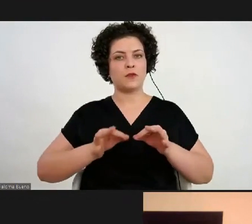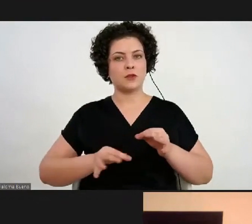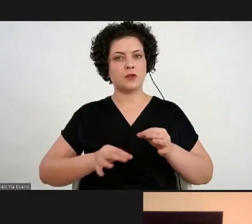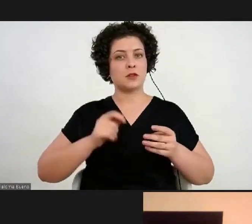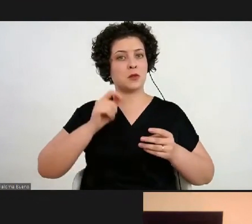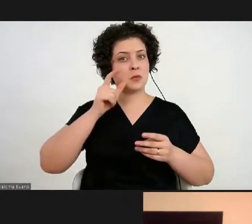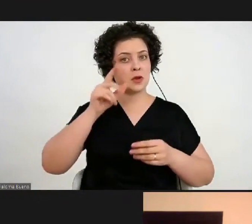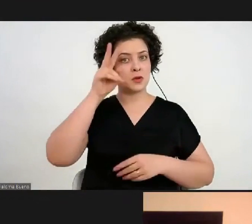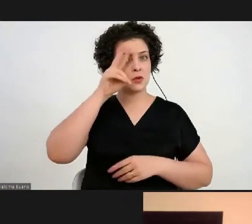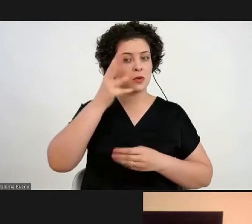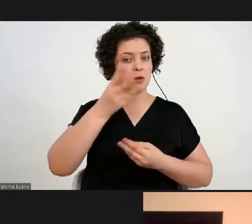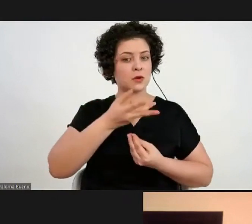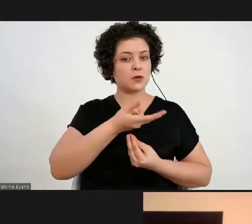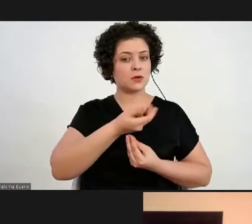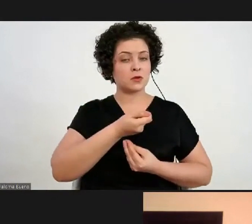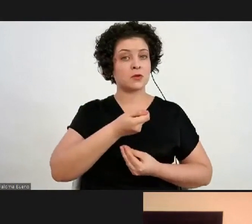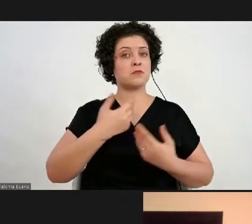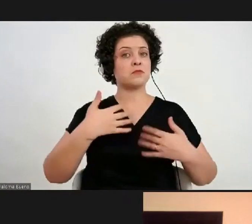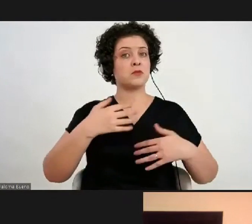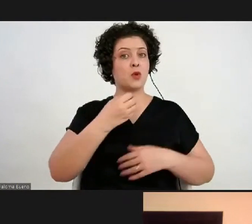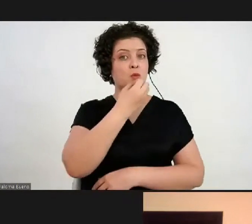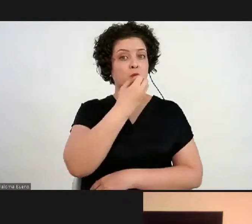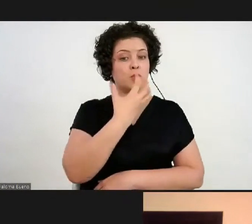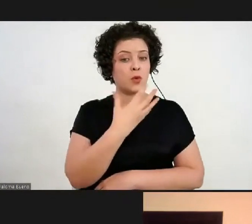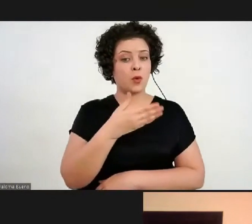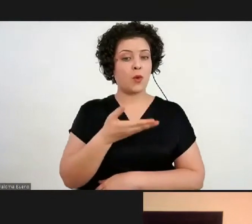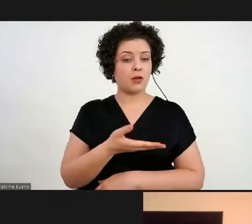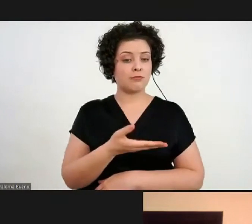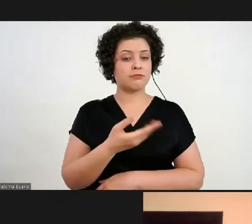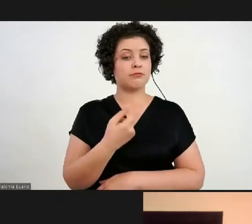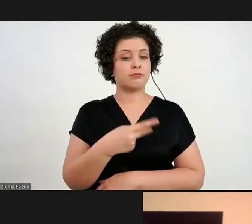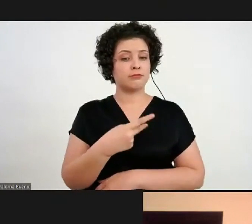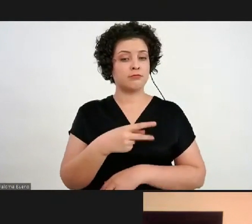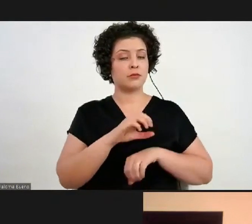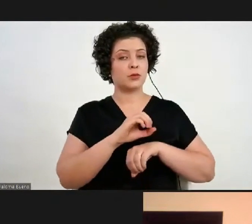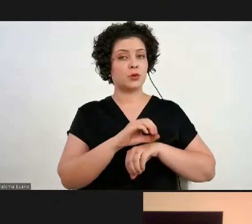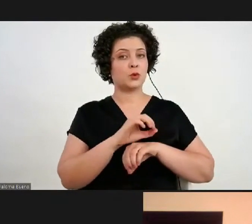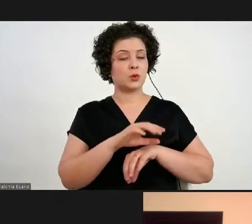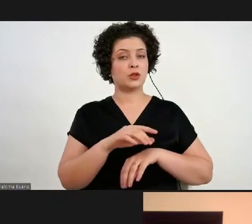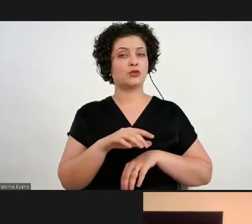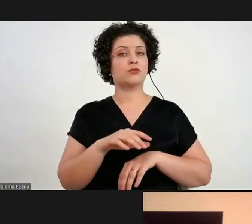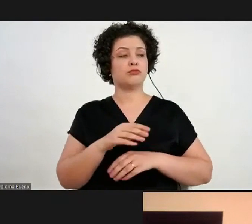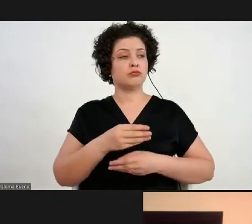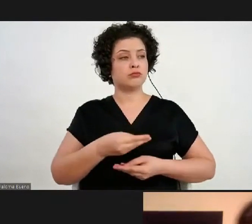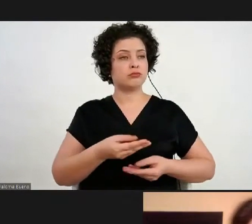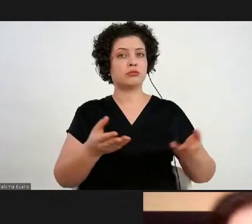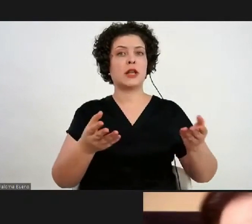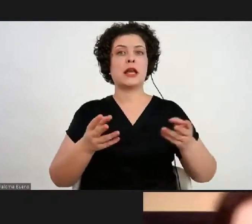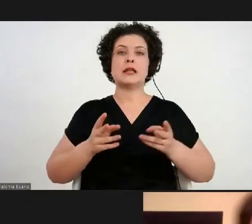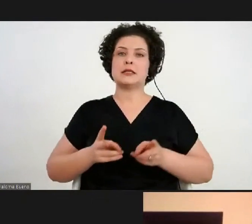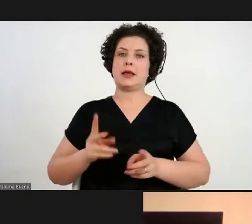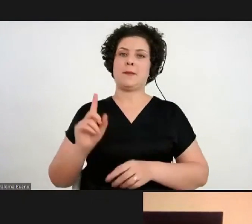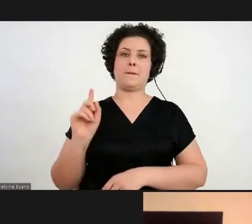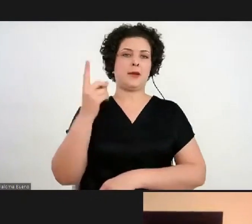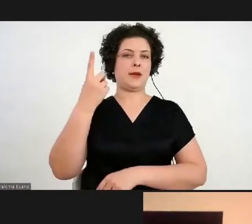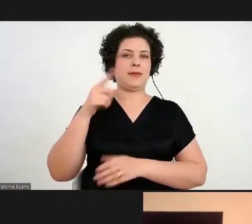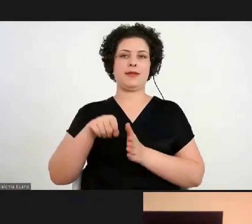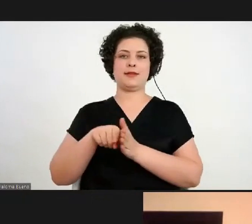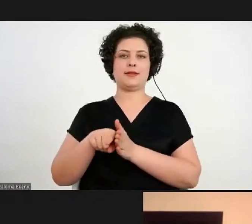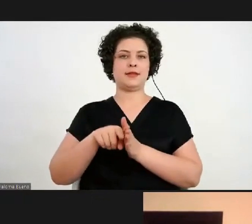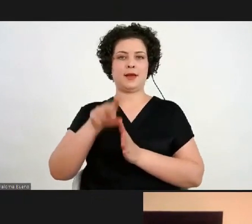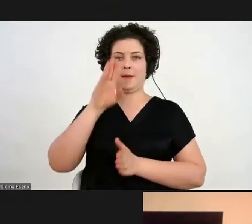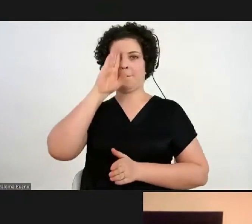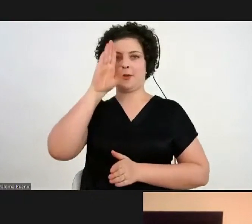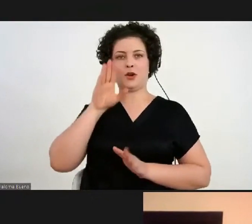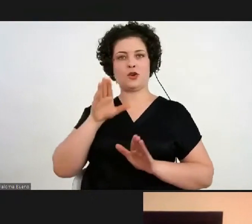história da arte, também é uma coisa muito boa do nosso educativo. E sempre a partir da pesquisa, né? E a gente